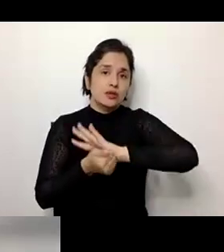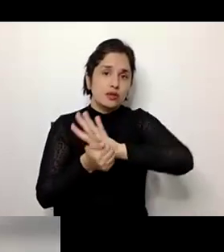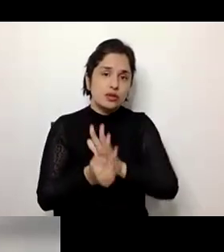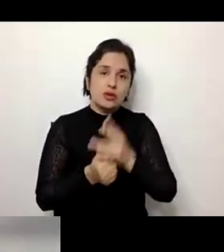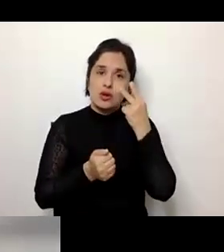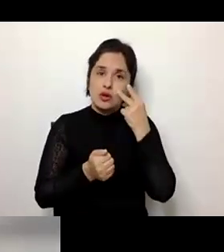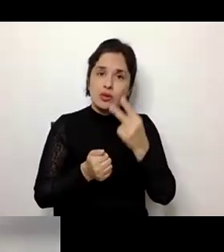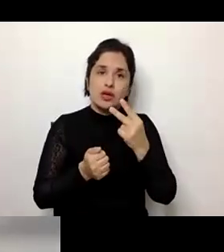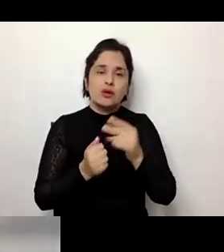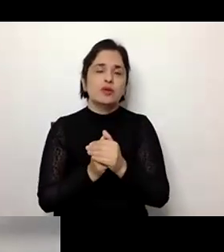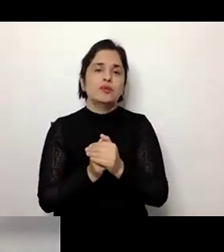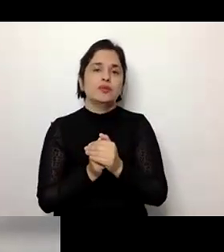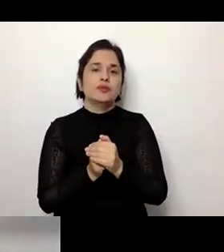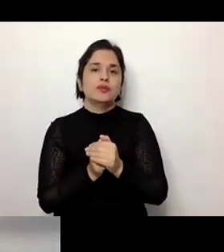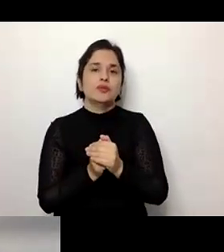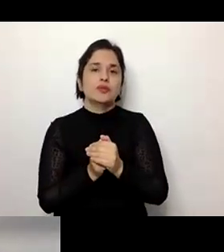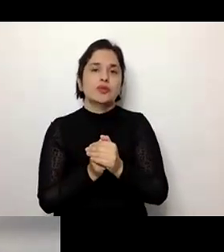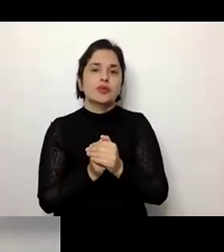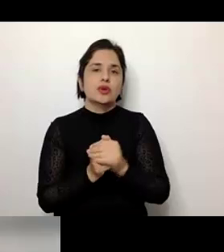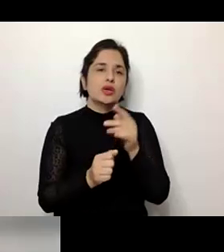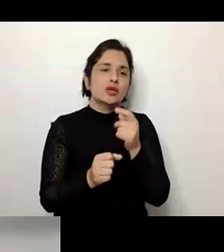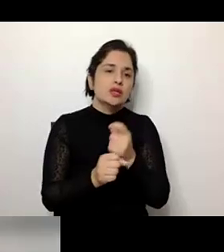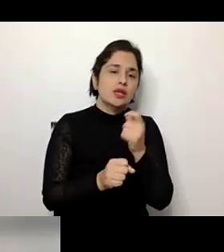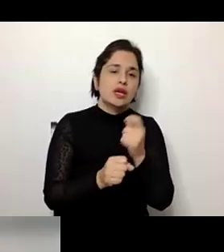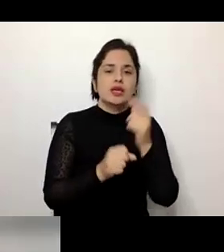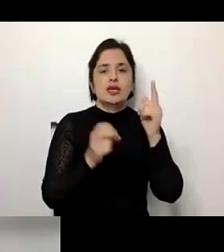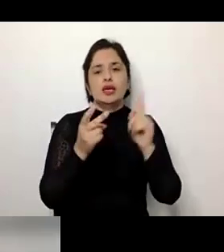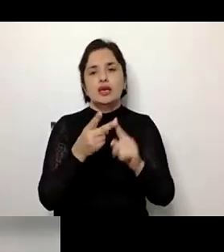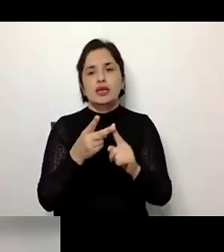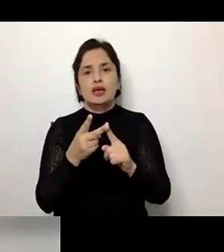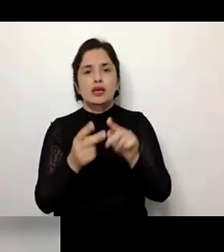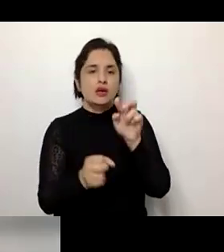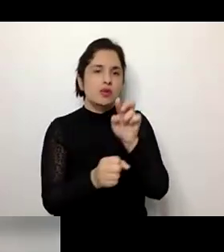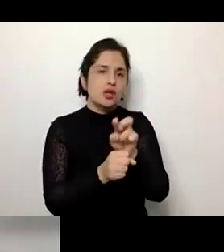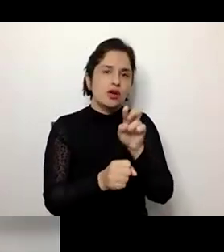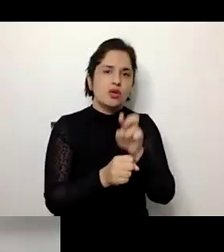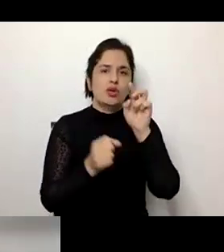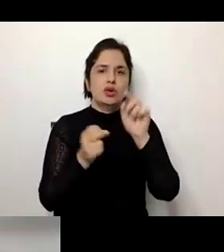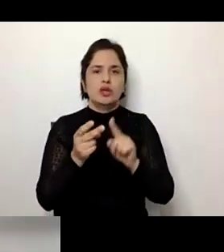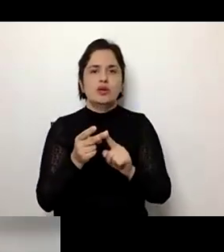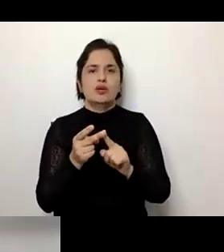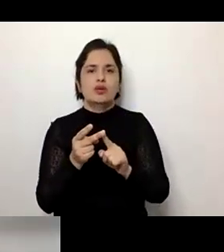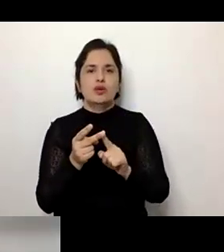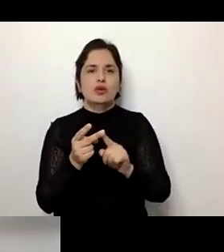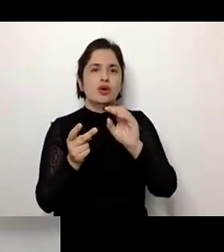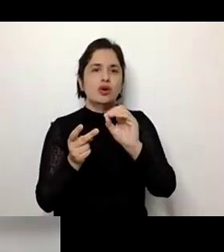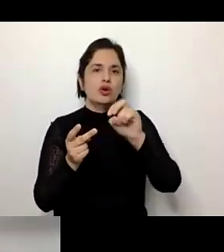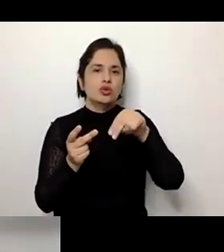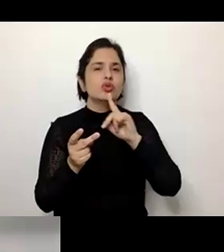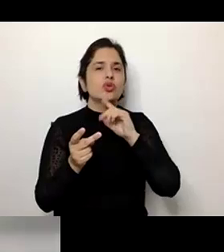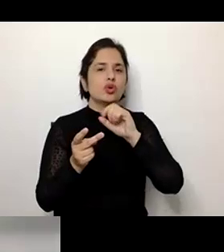educacional, ou da gerontologia pedagógica, né? Que é trabalhar o processo